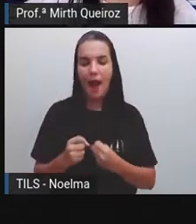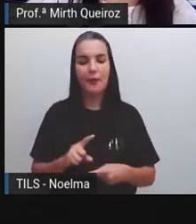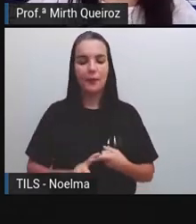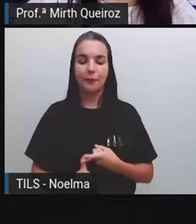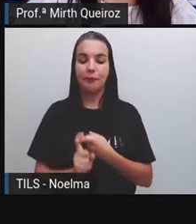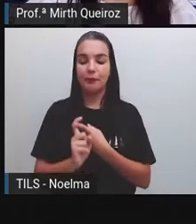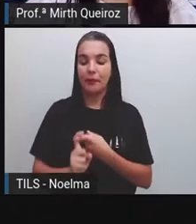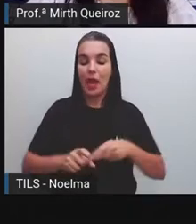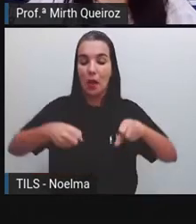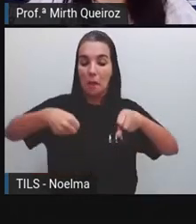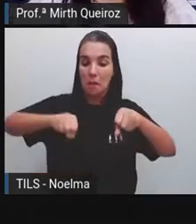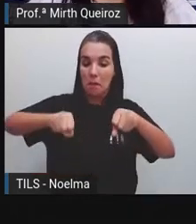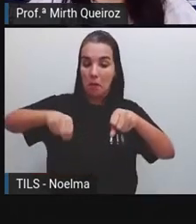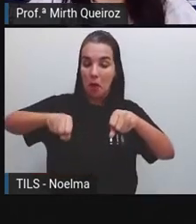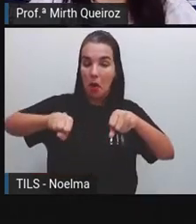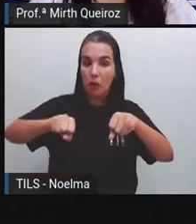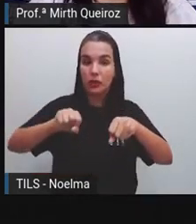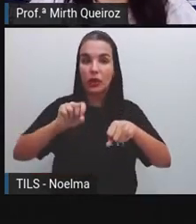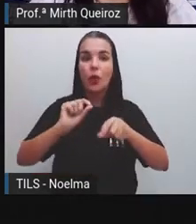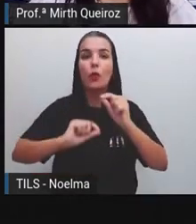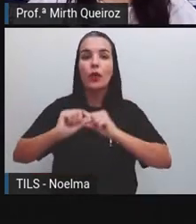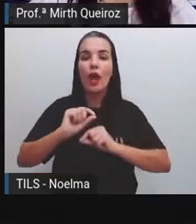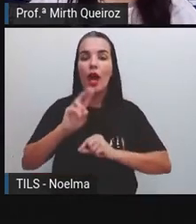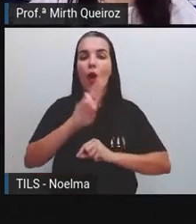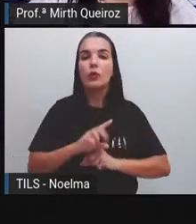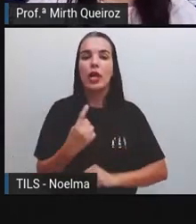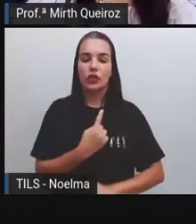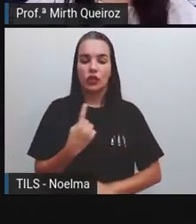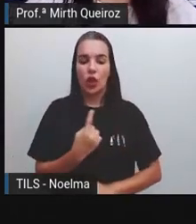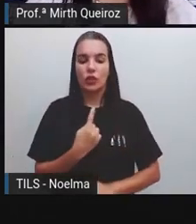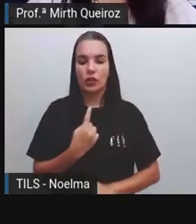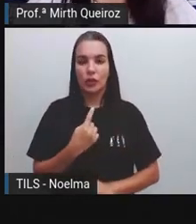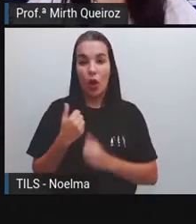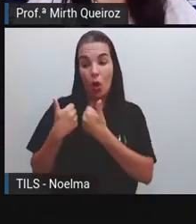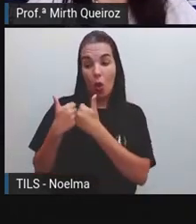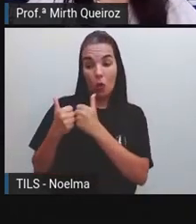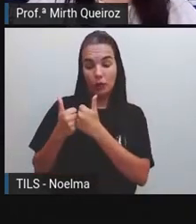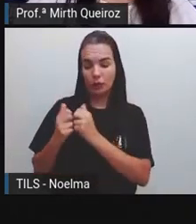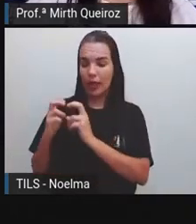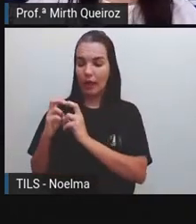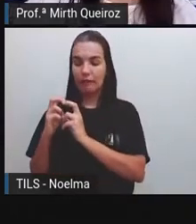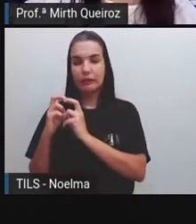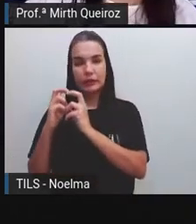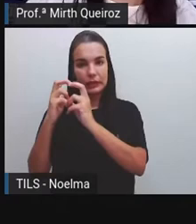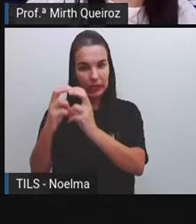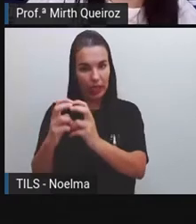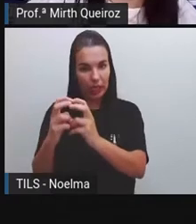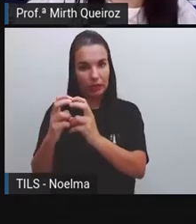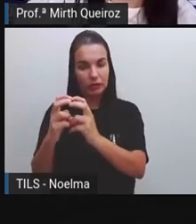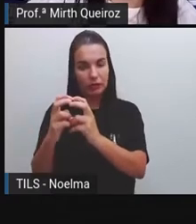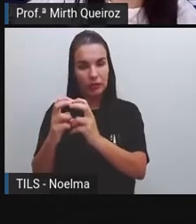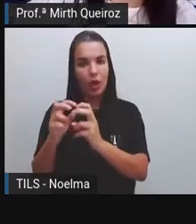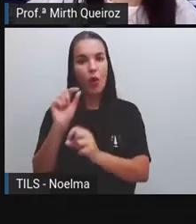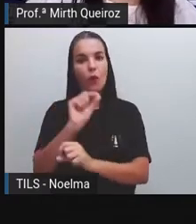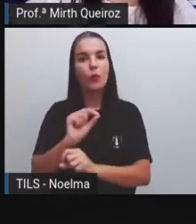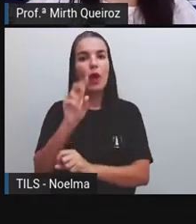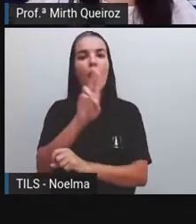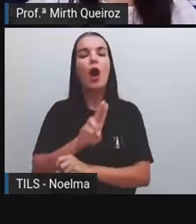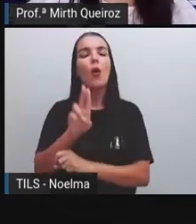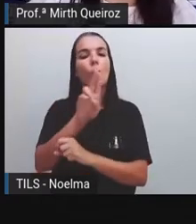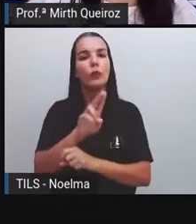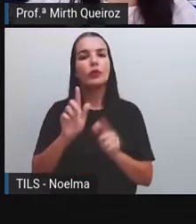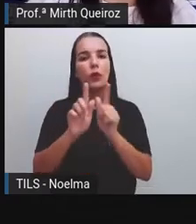que geralmente são de uso individual, né? Ônibus, trem, metrô são